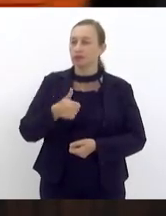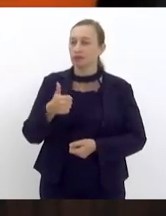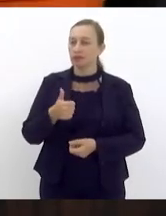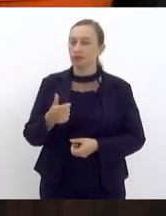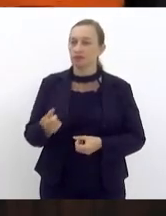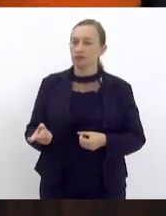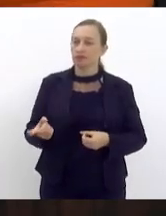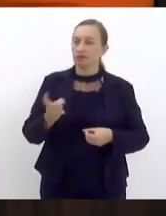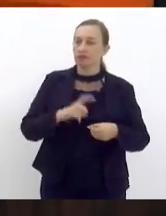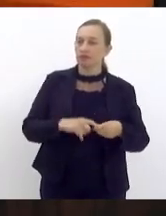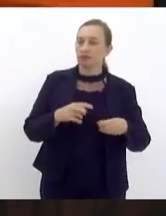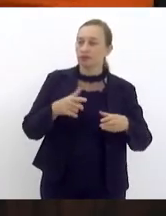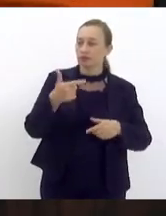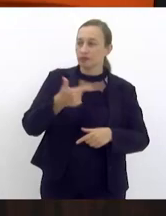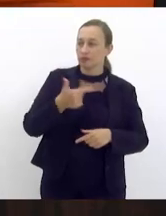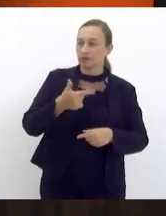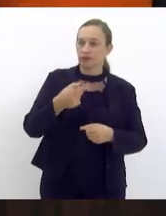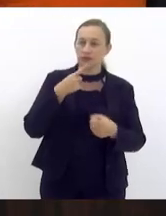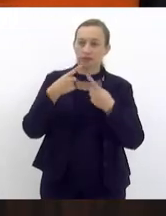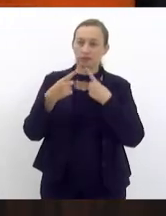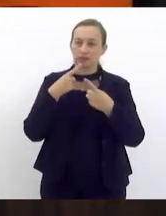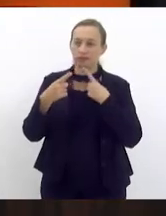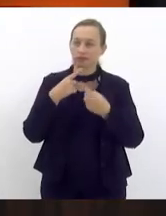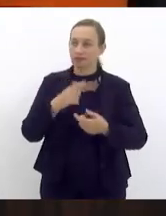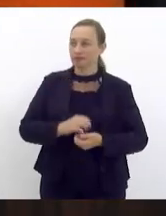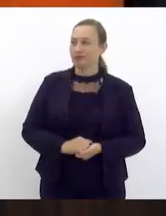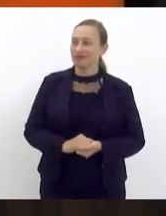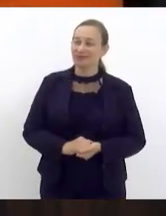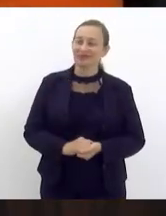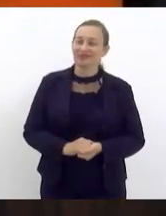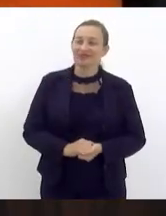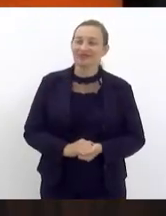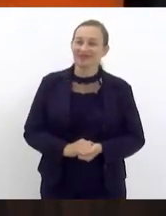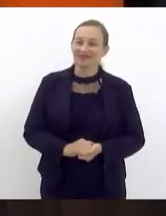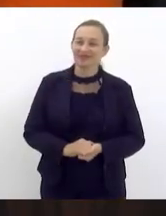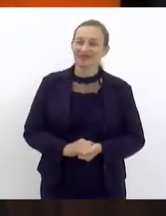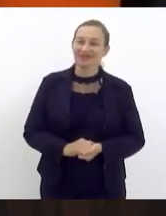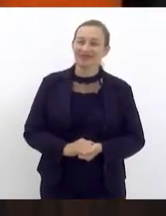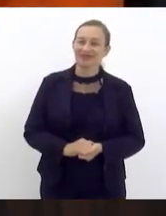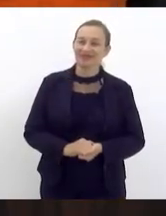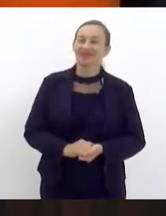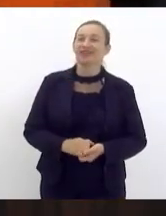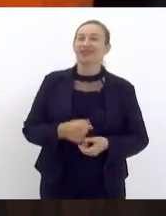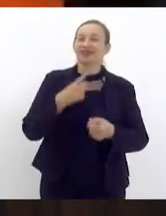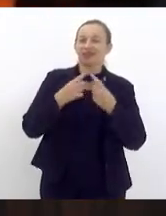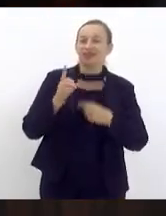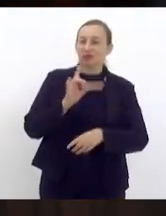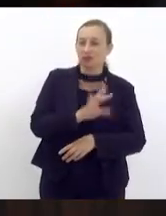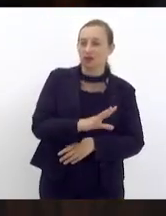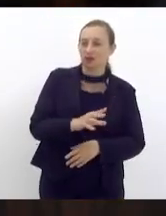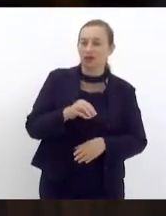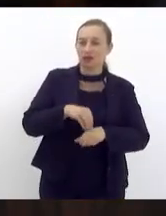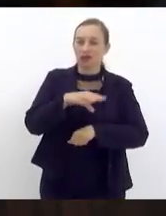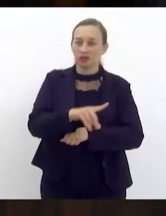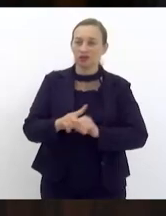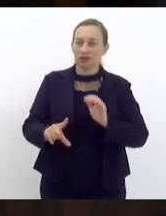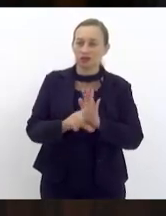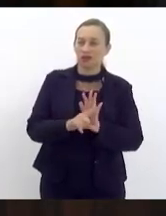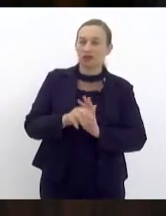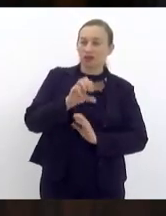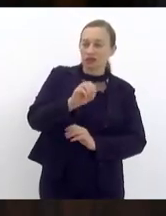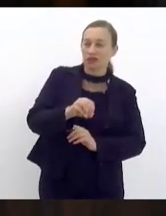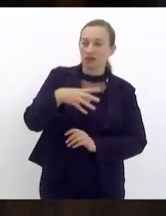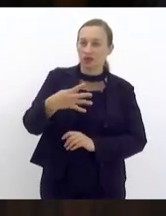retorna em segunda discussão em discussão única indicação legislativa número 04